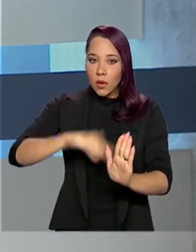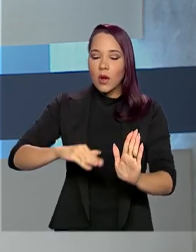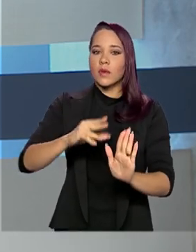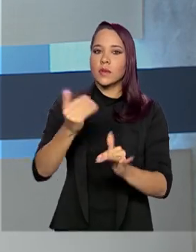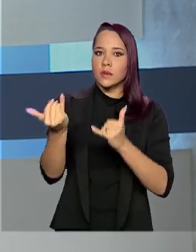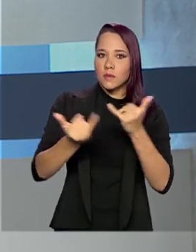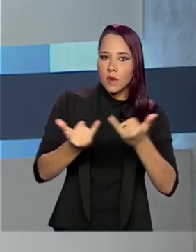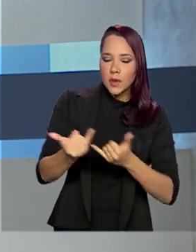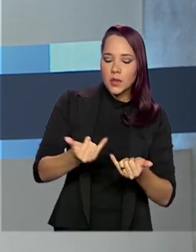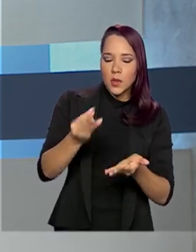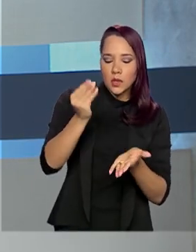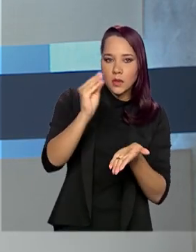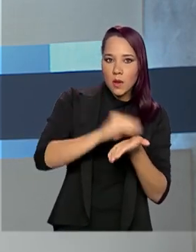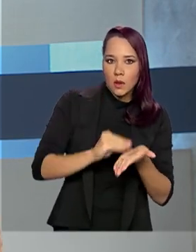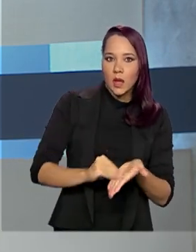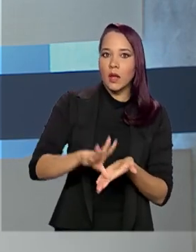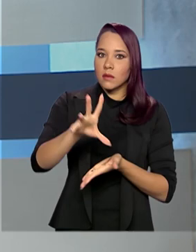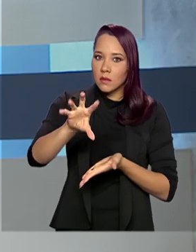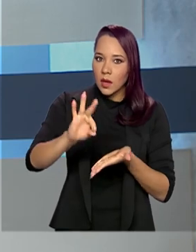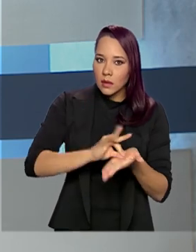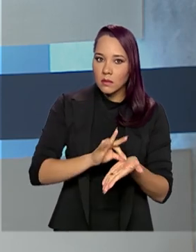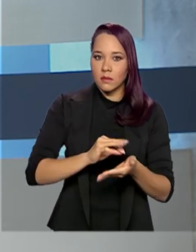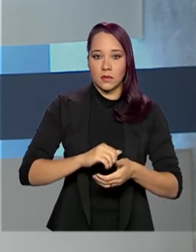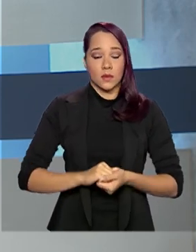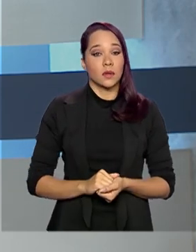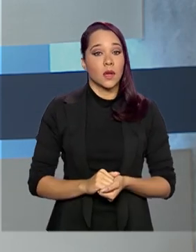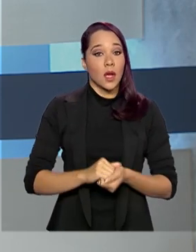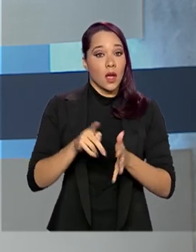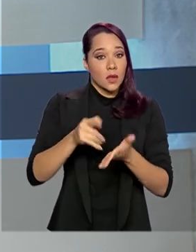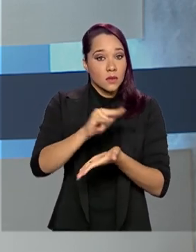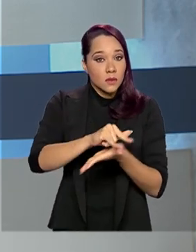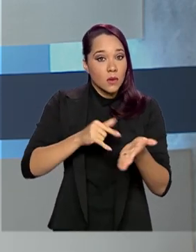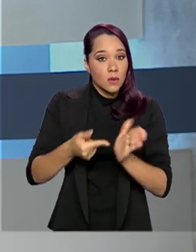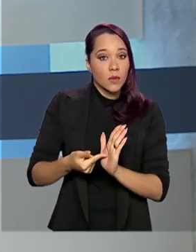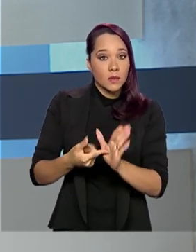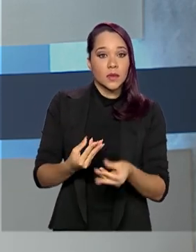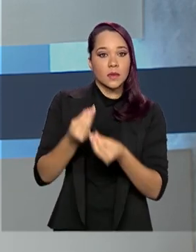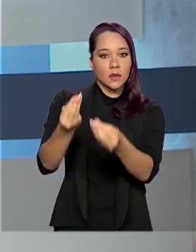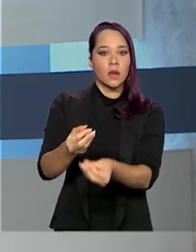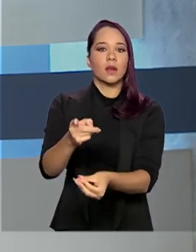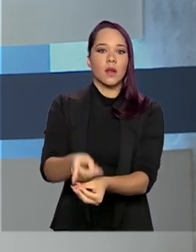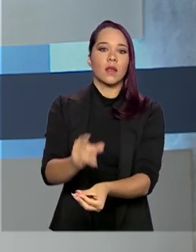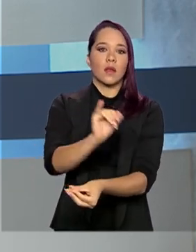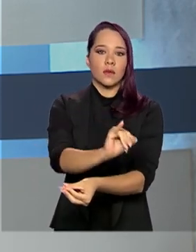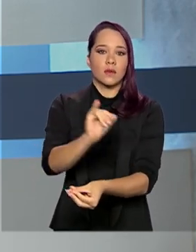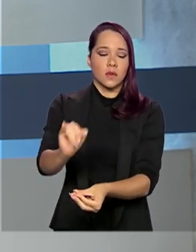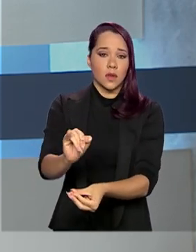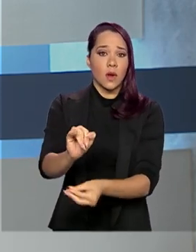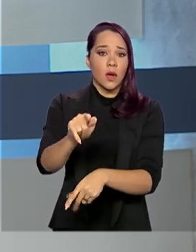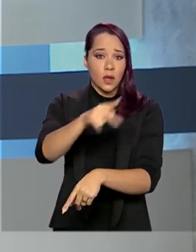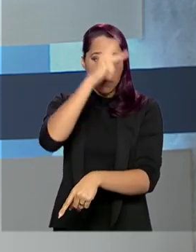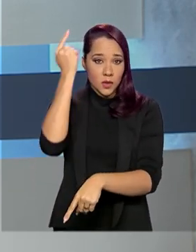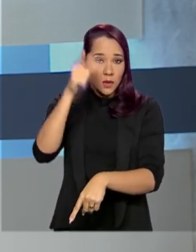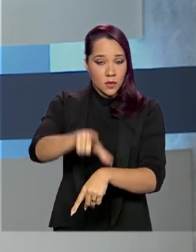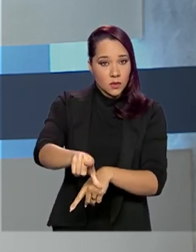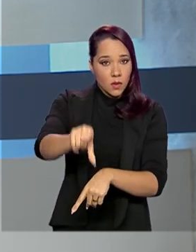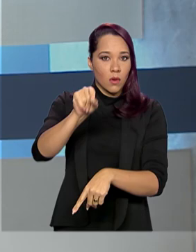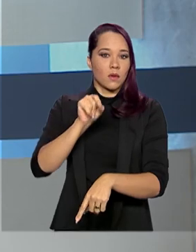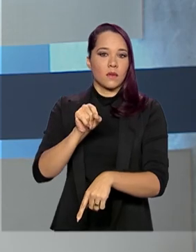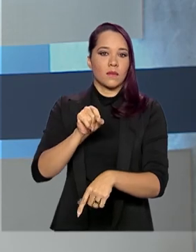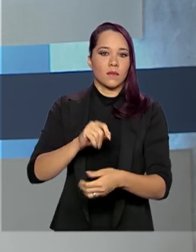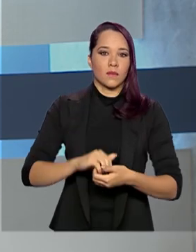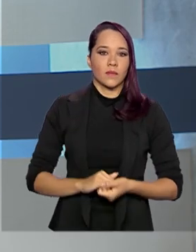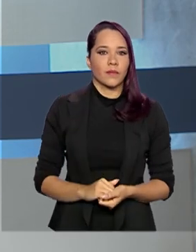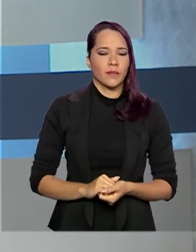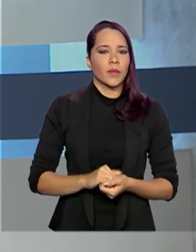as informações cadastradas no momento da inscrição. Os documentos devem ser entregues na instituição para a qual o candidato foi pré-selecionado.